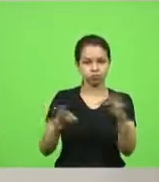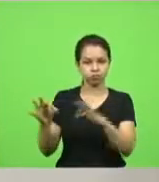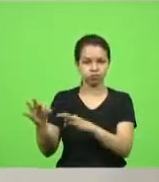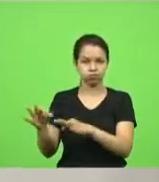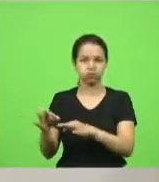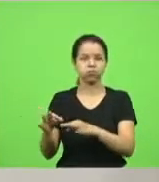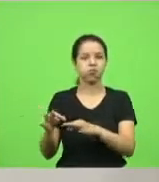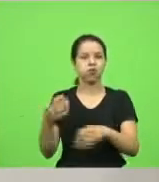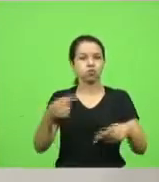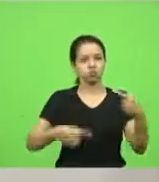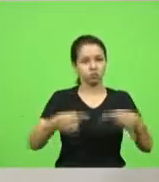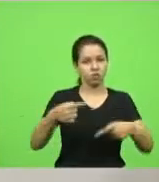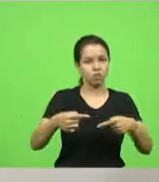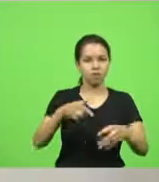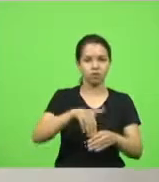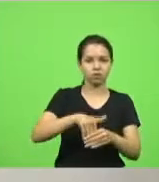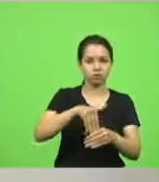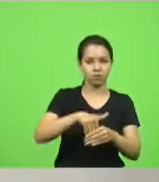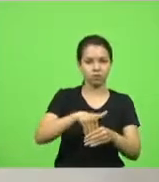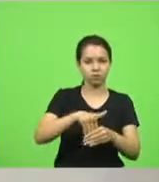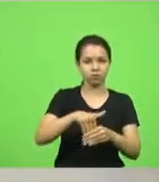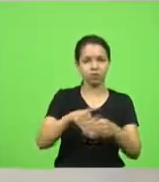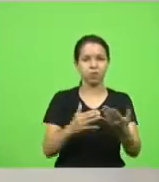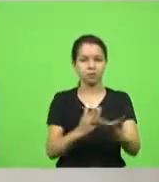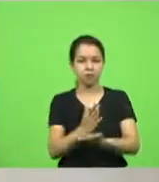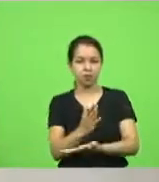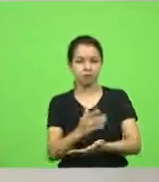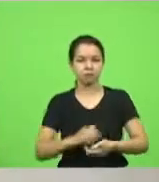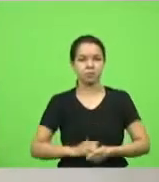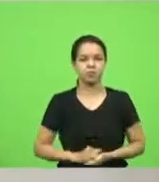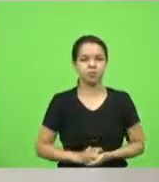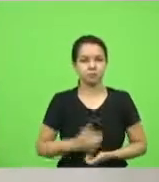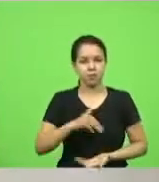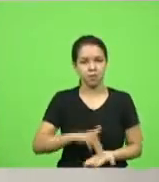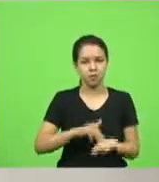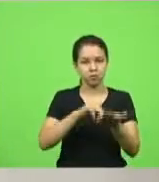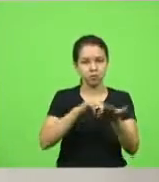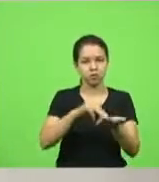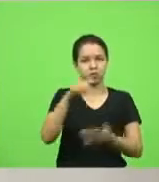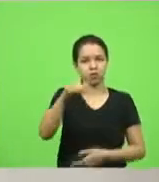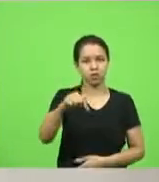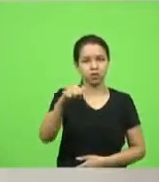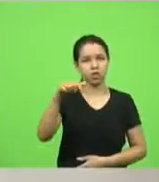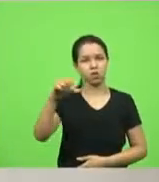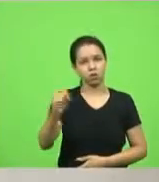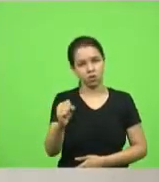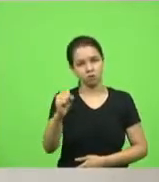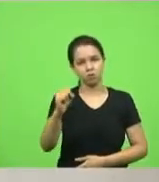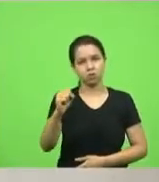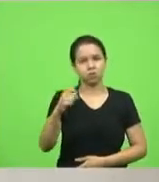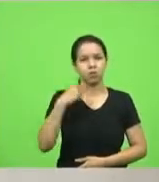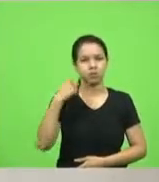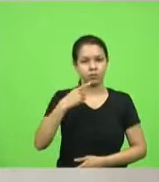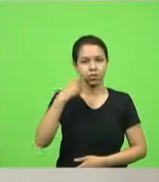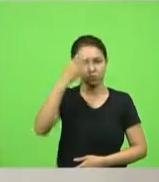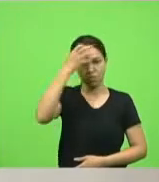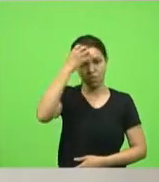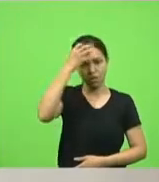Em votação. Aprovado. Moção 78, deputado Ismael dos Santos.